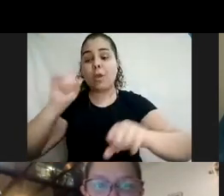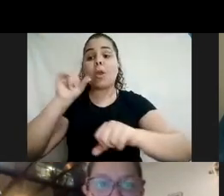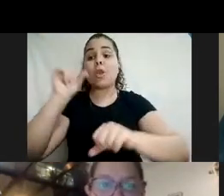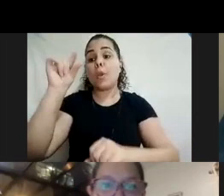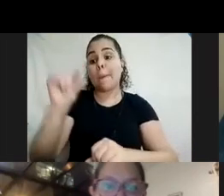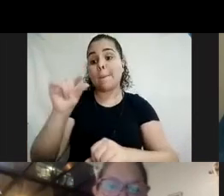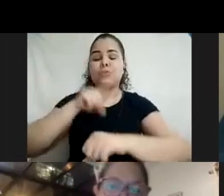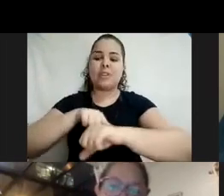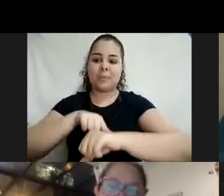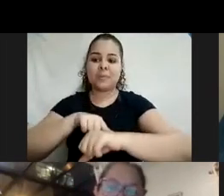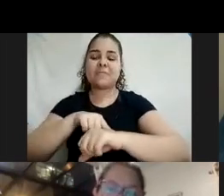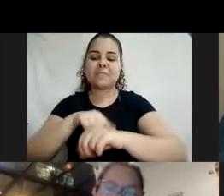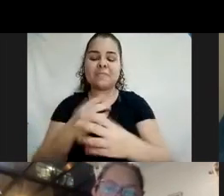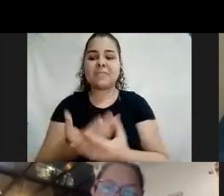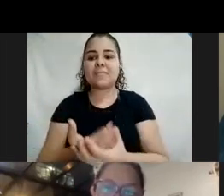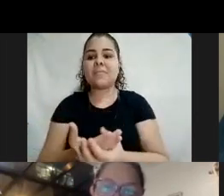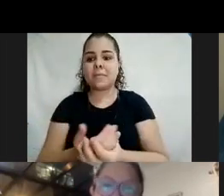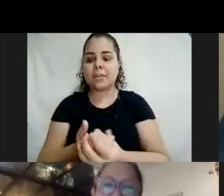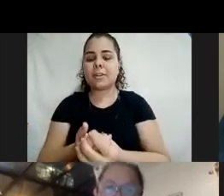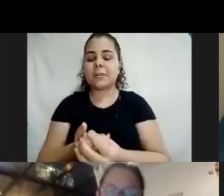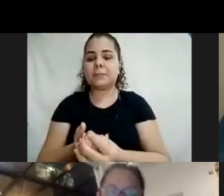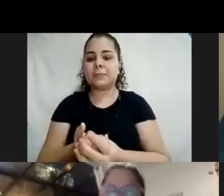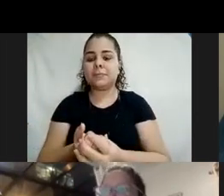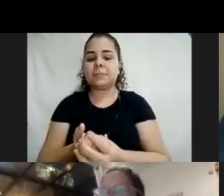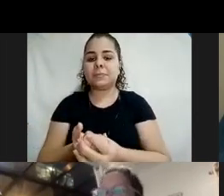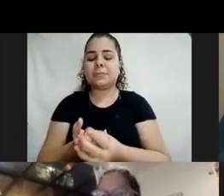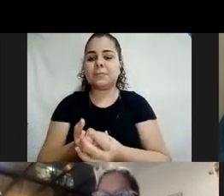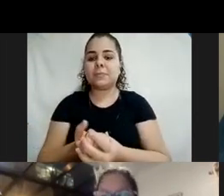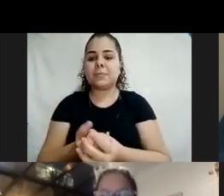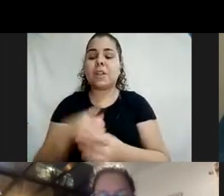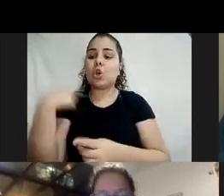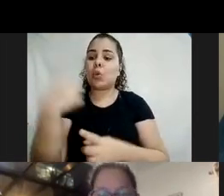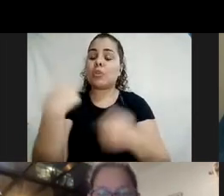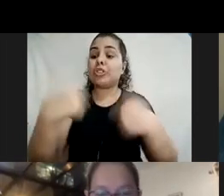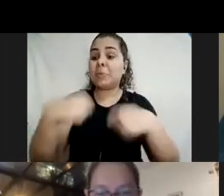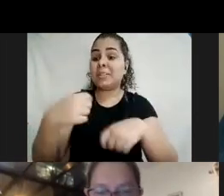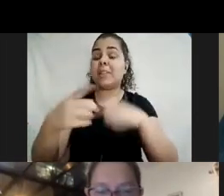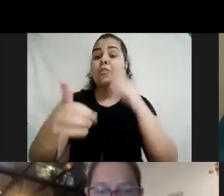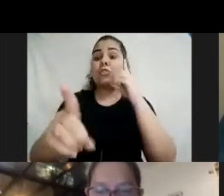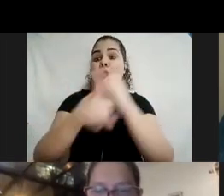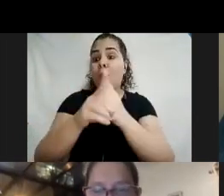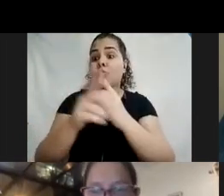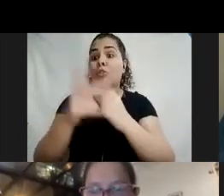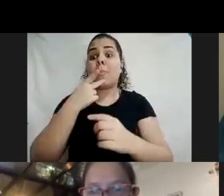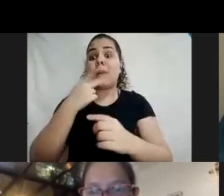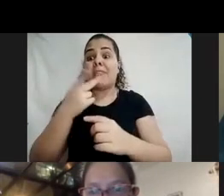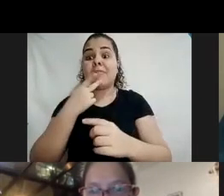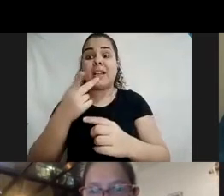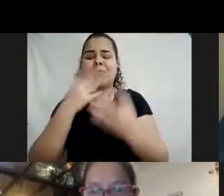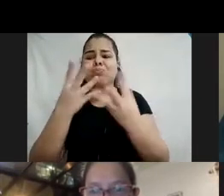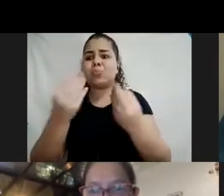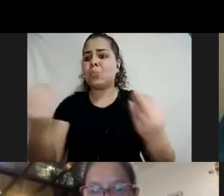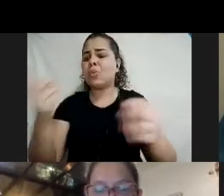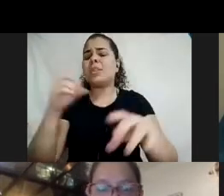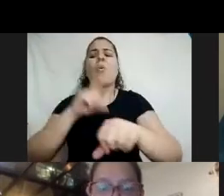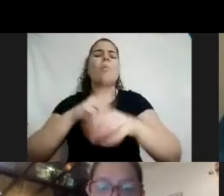informação e a gente... É um tempo pequeno, né? A gente precisaria de um encontro para falar sobre uma página de linguagem simples, eu acho.